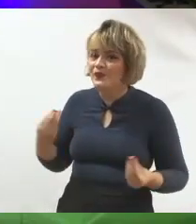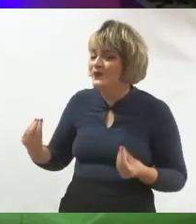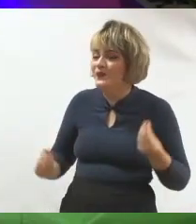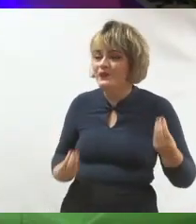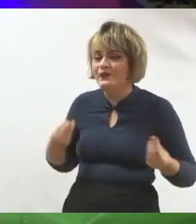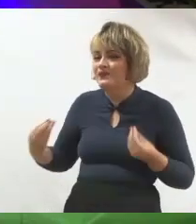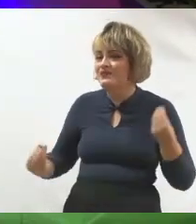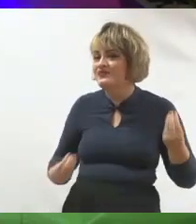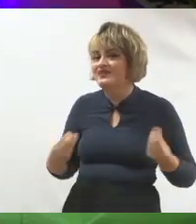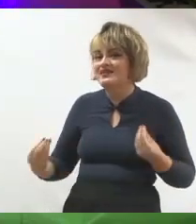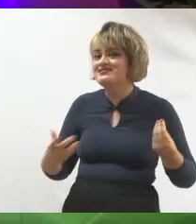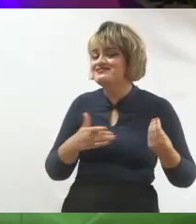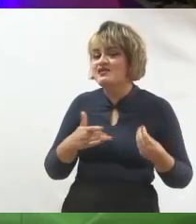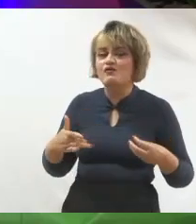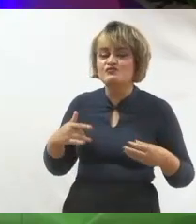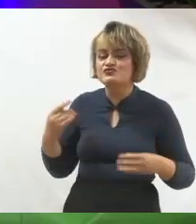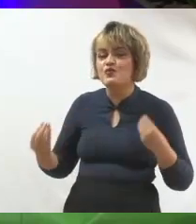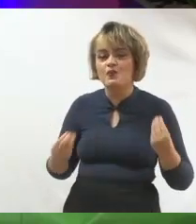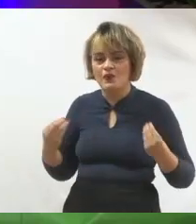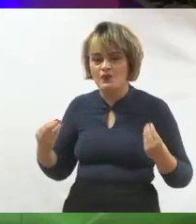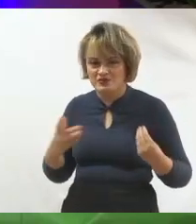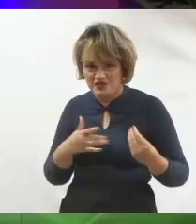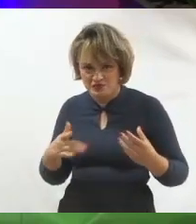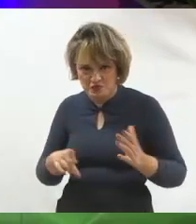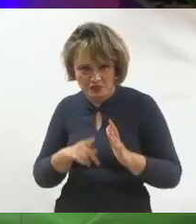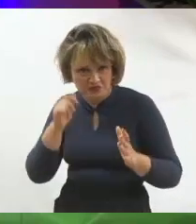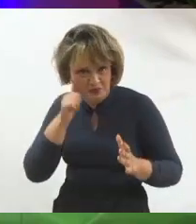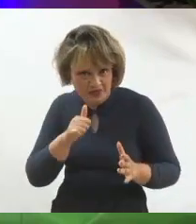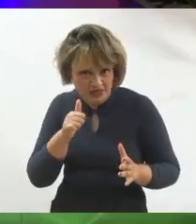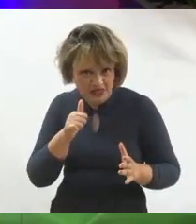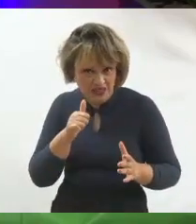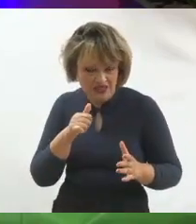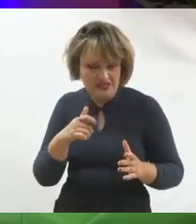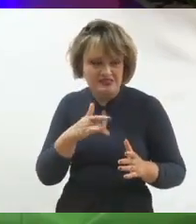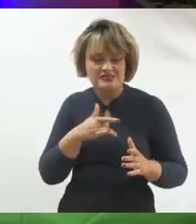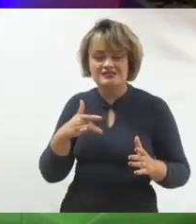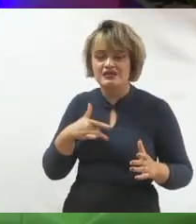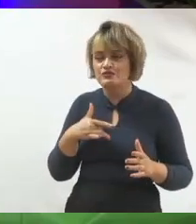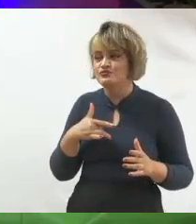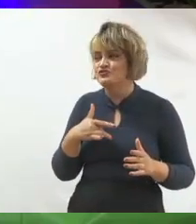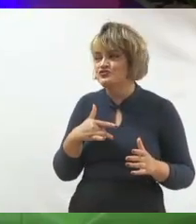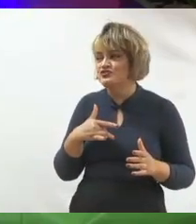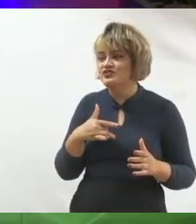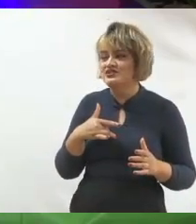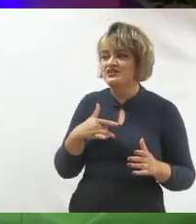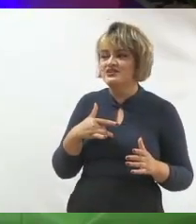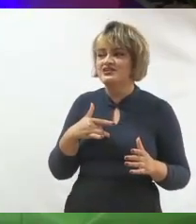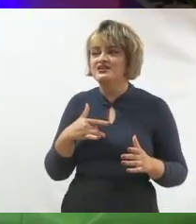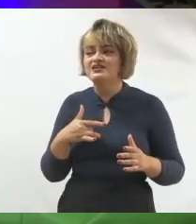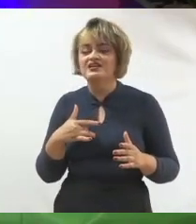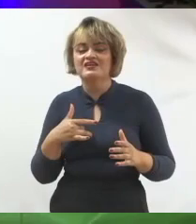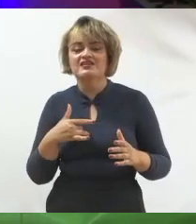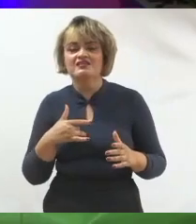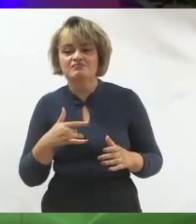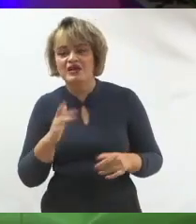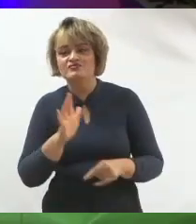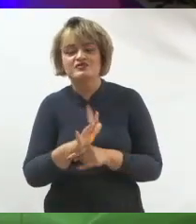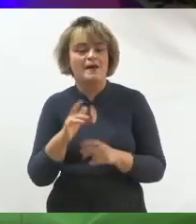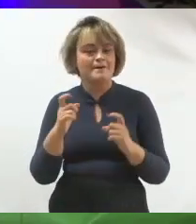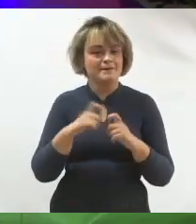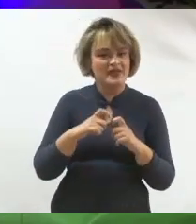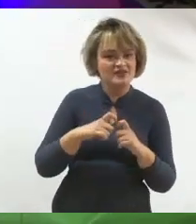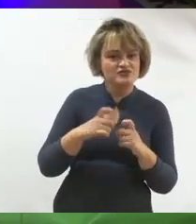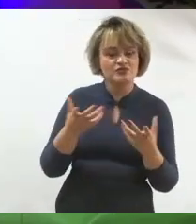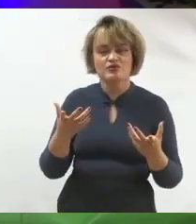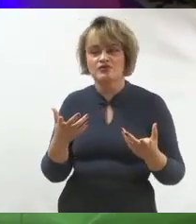saúde da mulher? Vou falar de saúde a favor de médicos aqui na cidade?